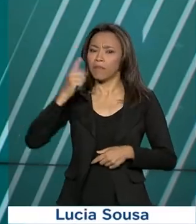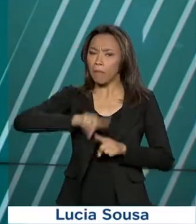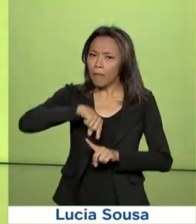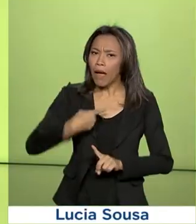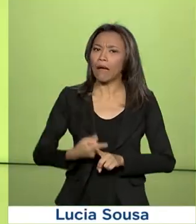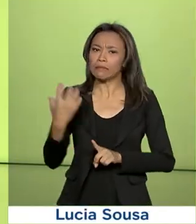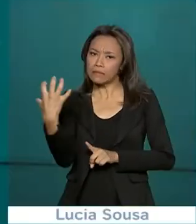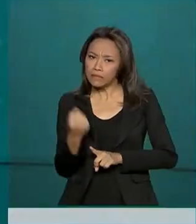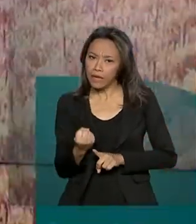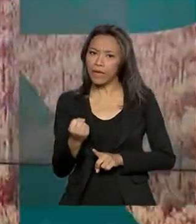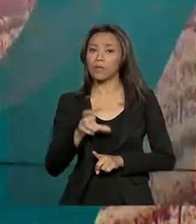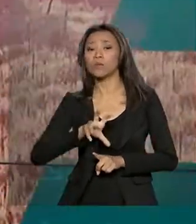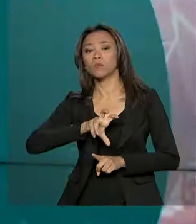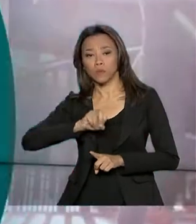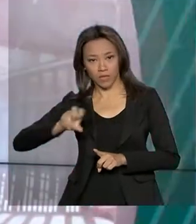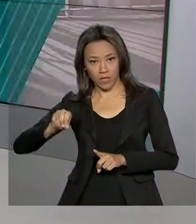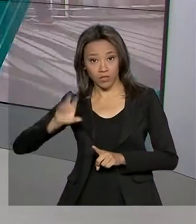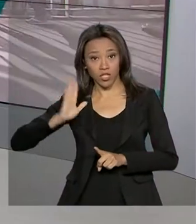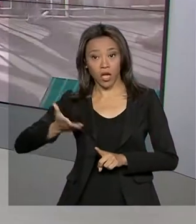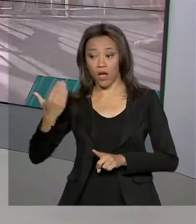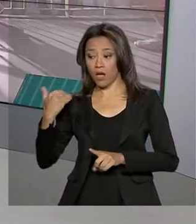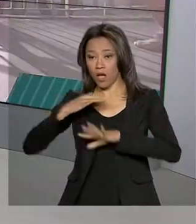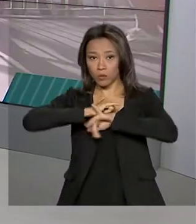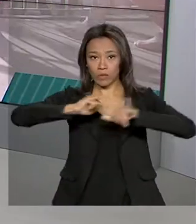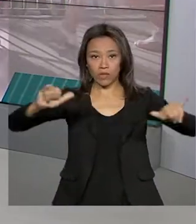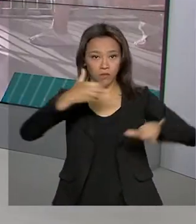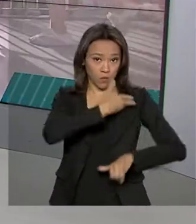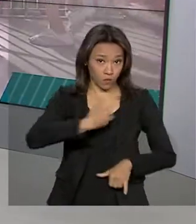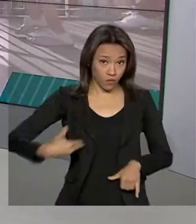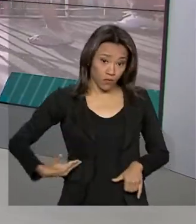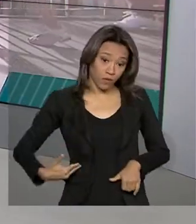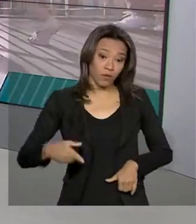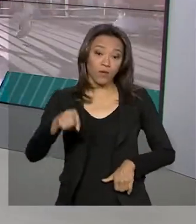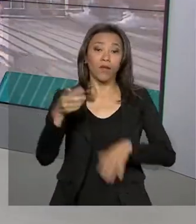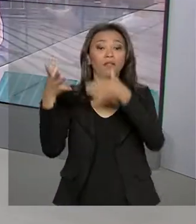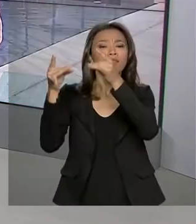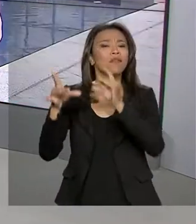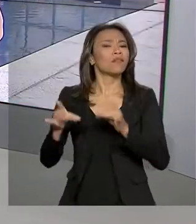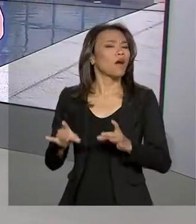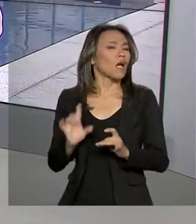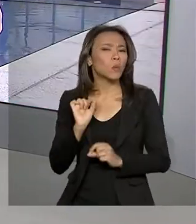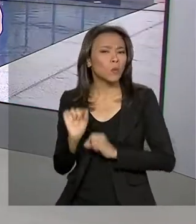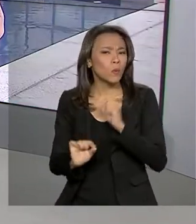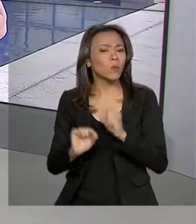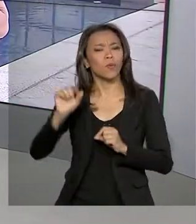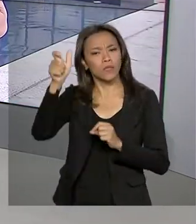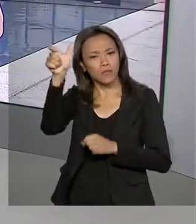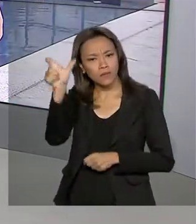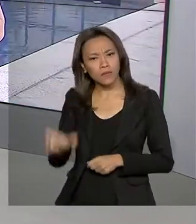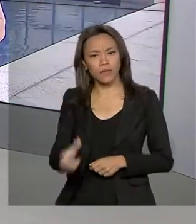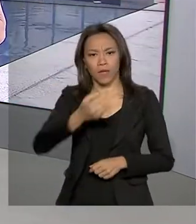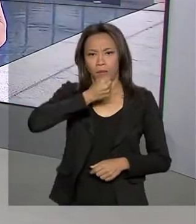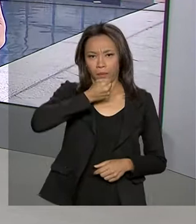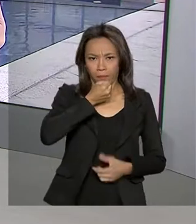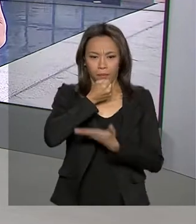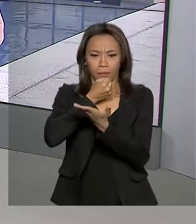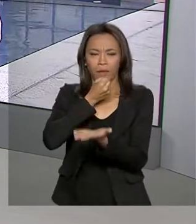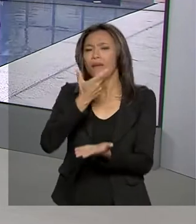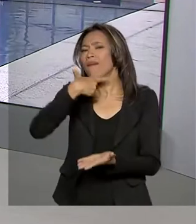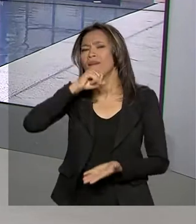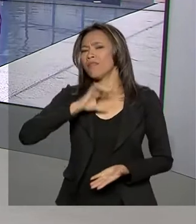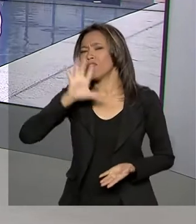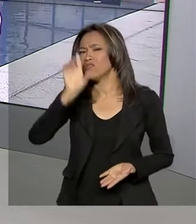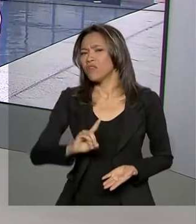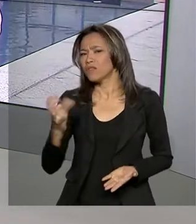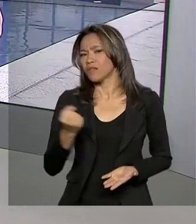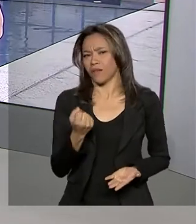reais anunciados pelo governo. Quem traz os detalhes ao vivo pra gente sobre isso é a repórter Daniele Popov. Dani, quem tem direito a